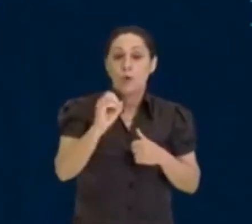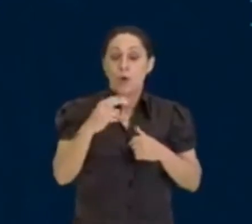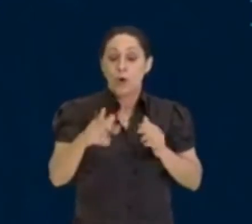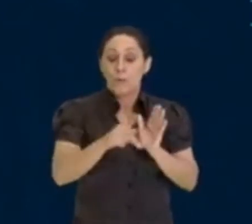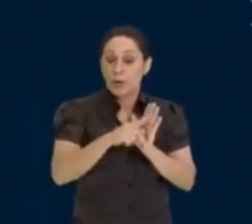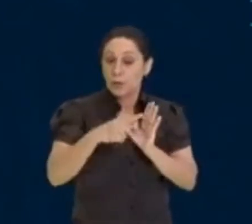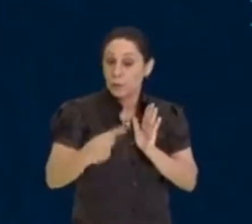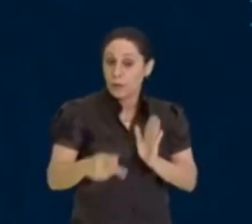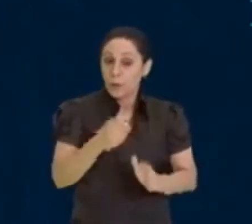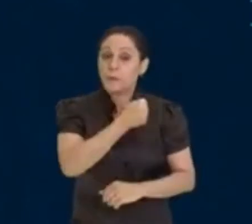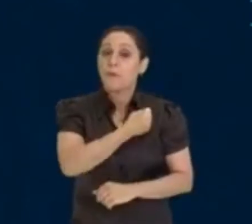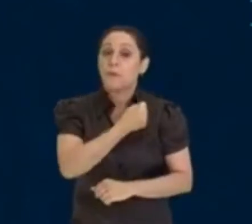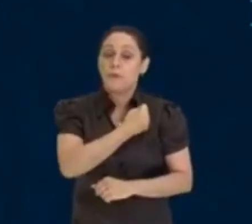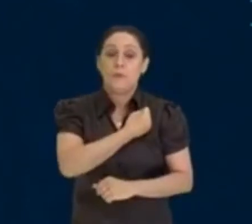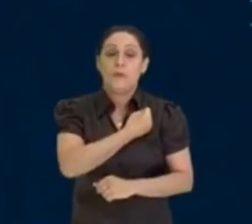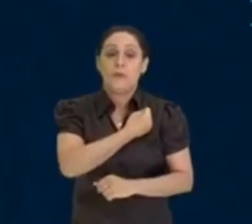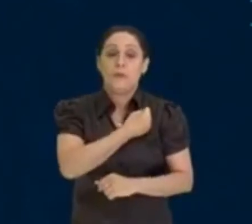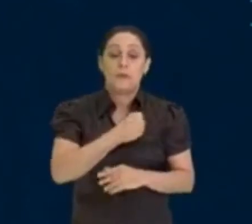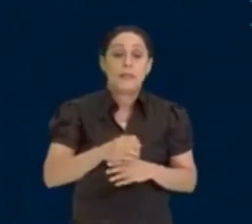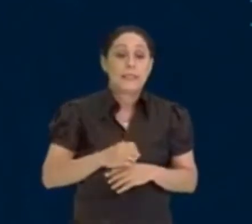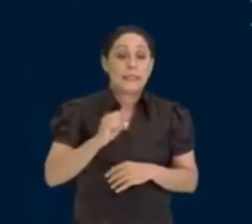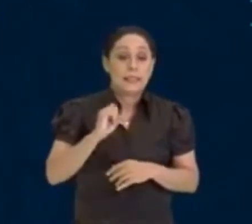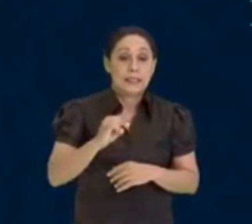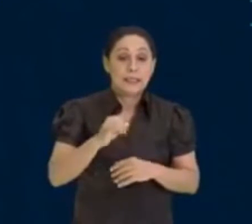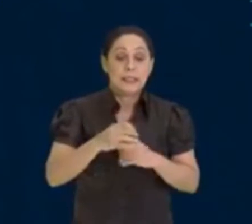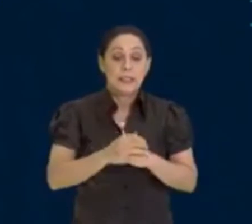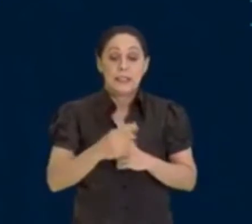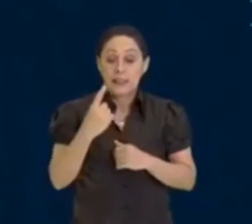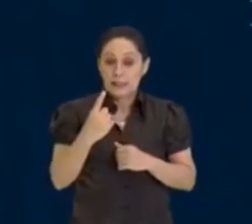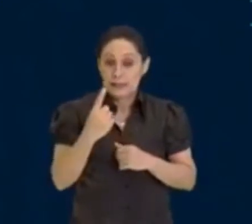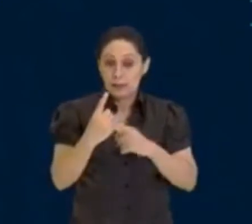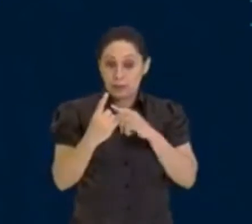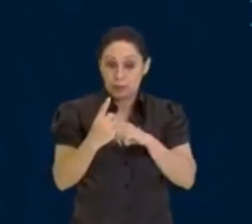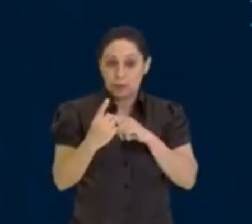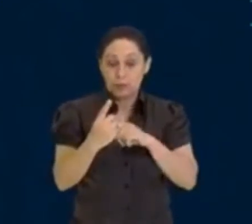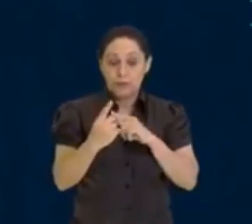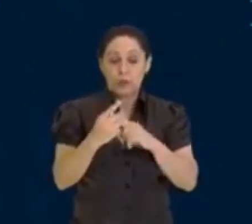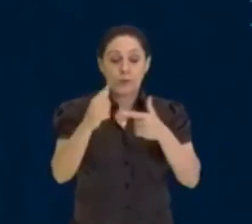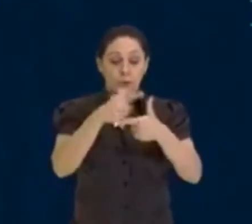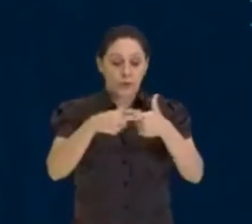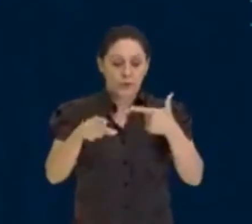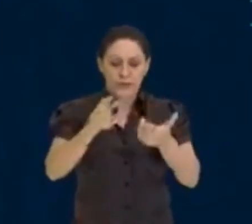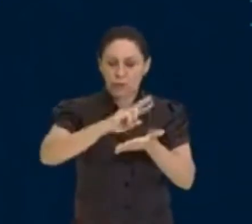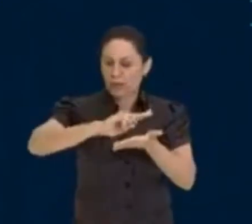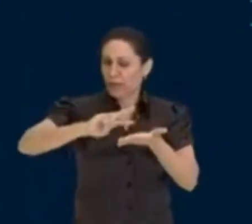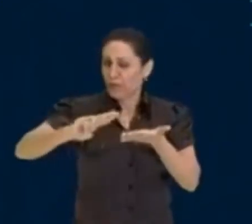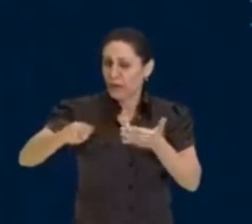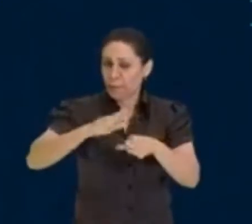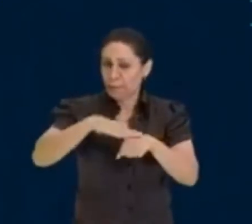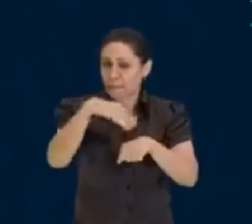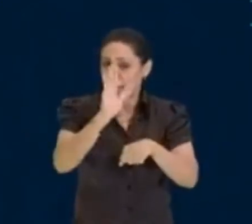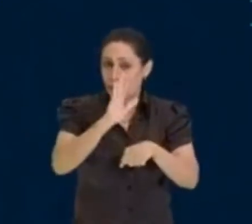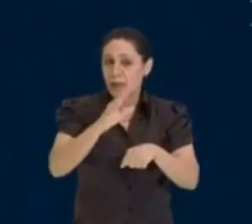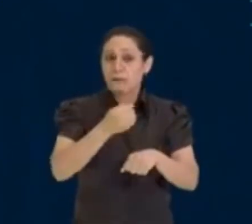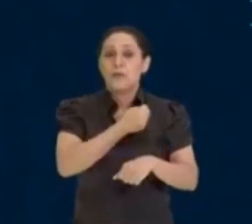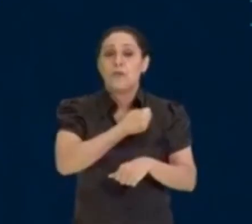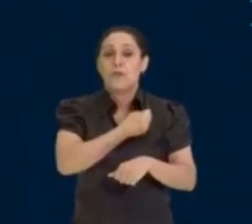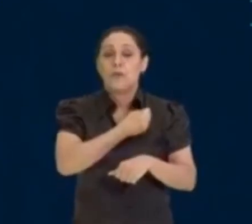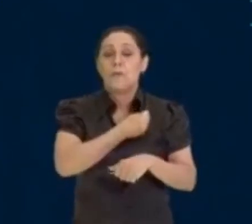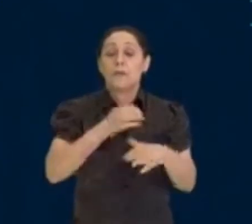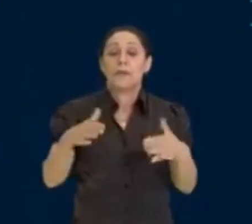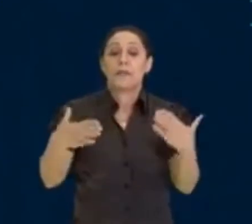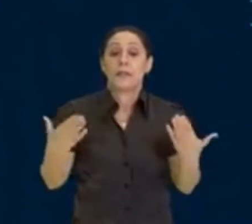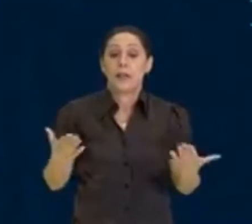número. Se caso, um número que eu tenha, ele seja dividido por mais de um número, aí, nesse